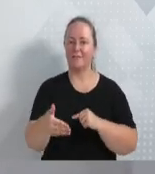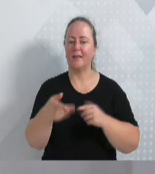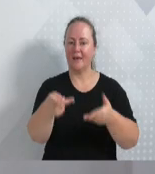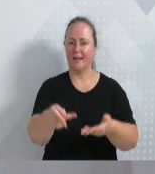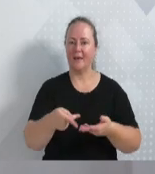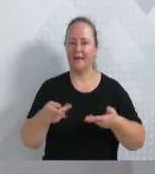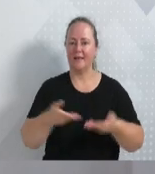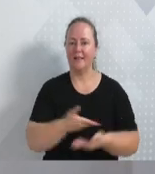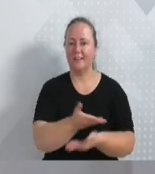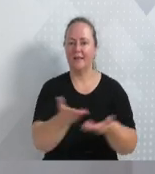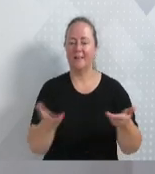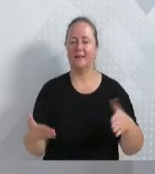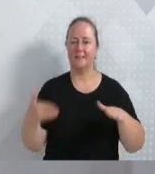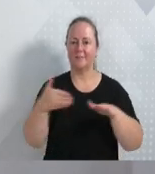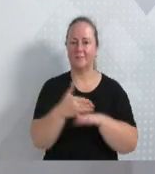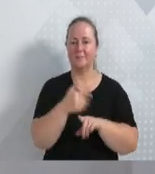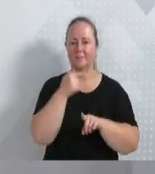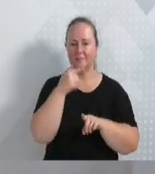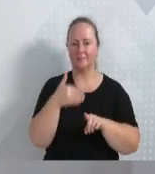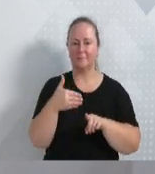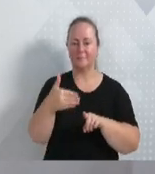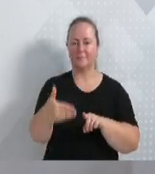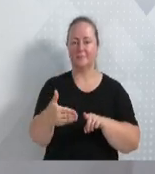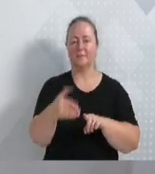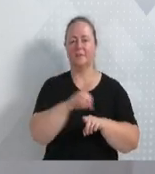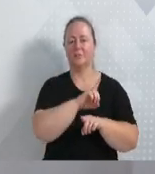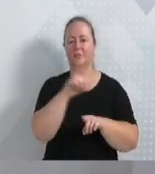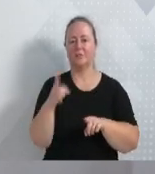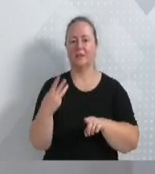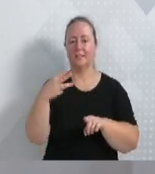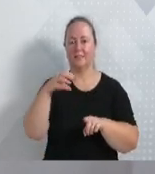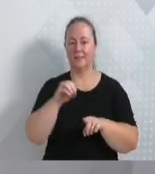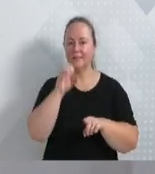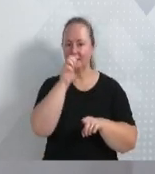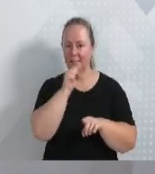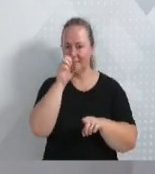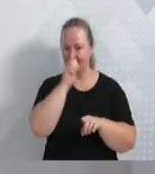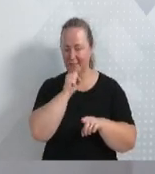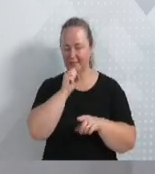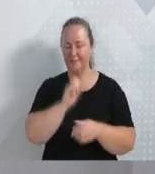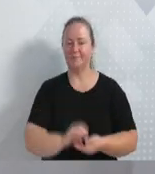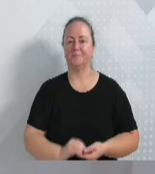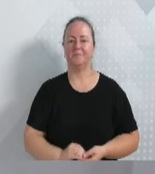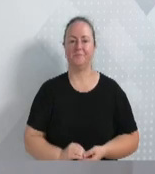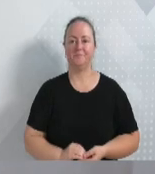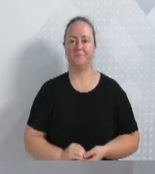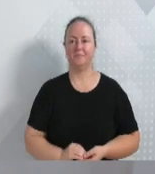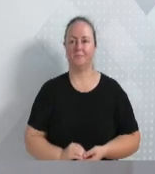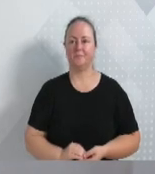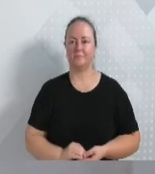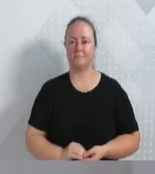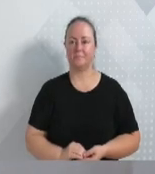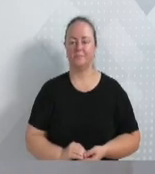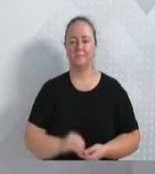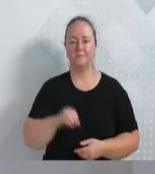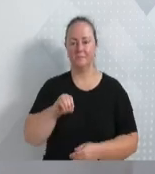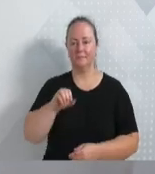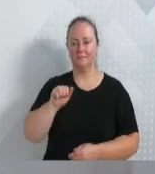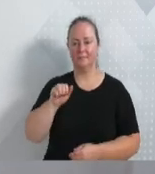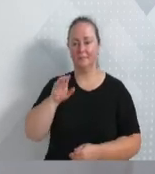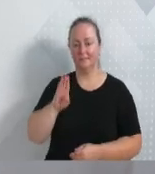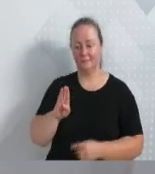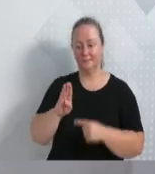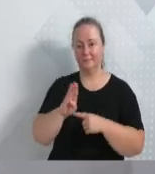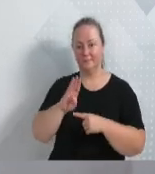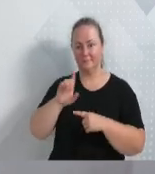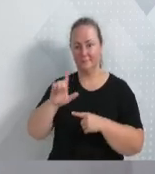para participarem, que vai acontecer no próximo dia 30, o próximo sábado, no CI Freio Doric Durie. A OAB Blumenau, ela